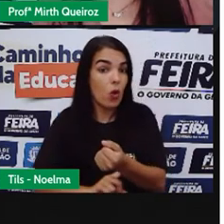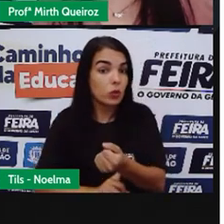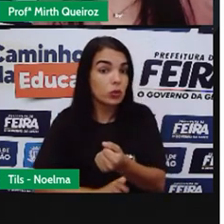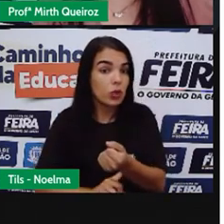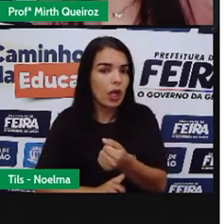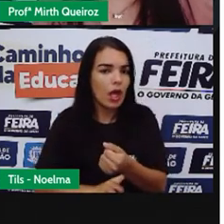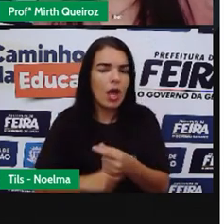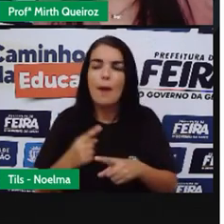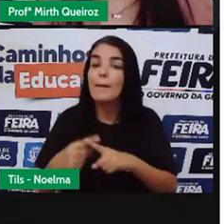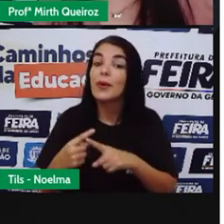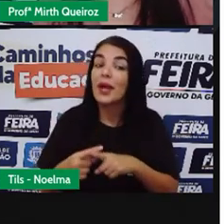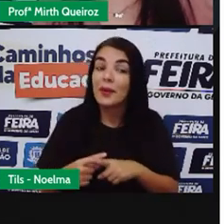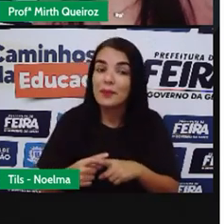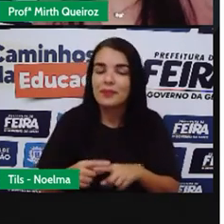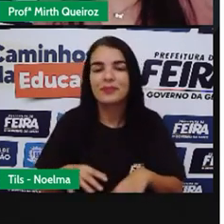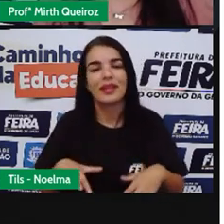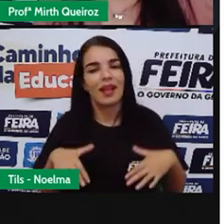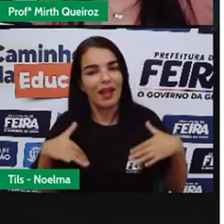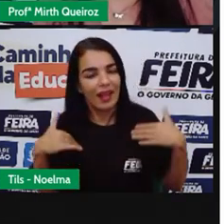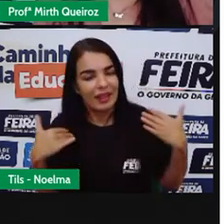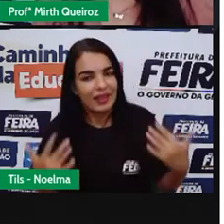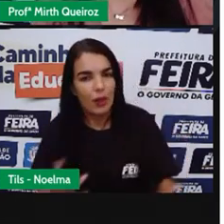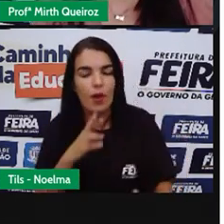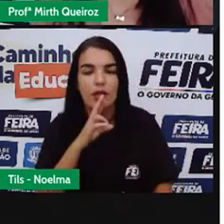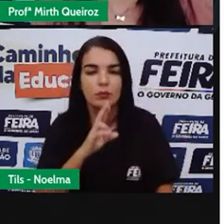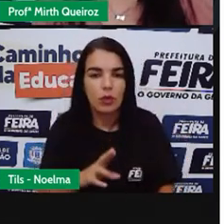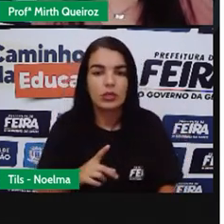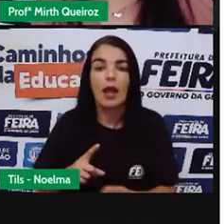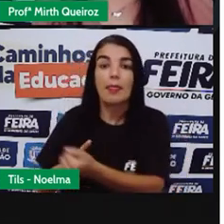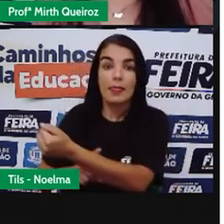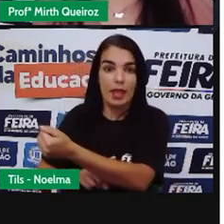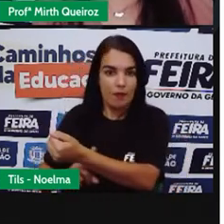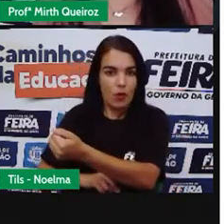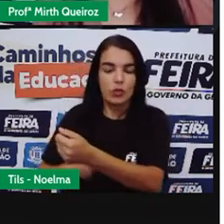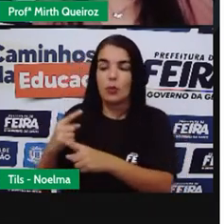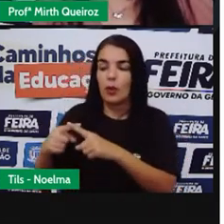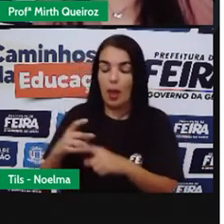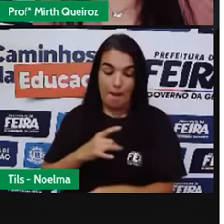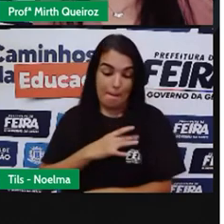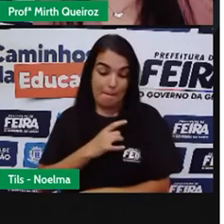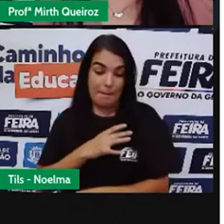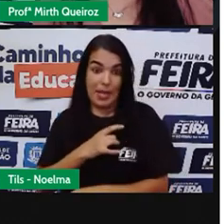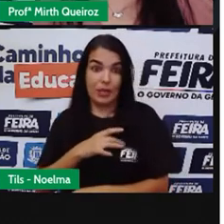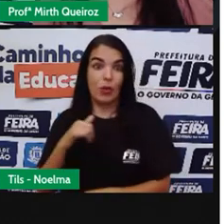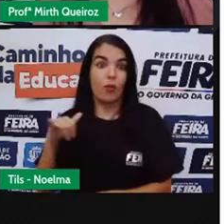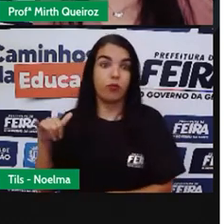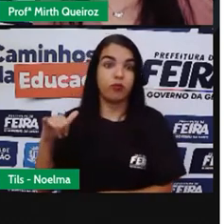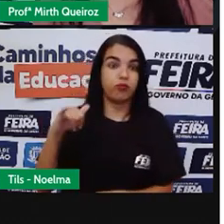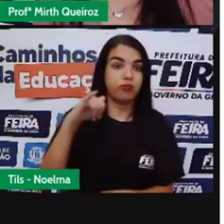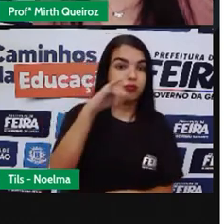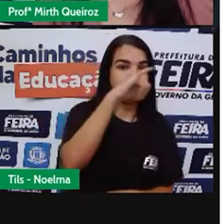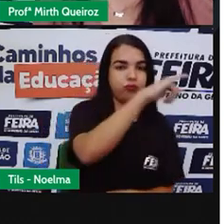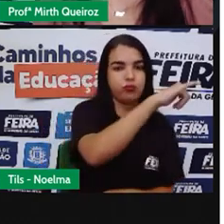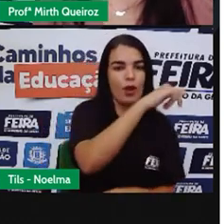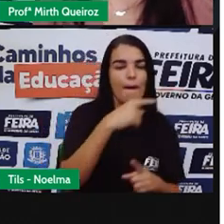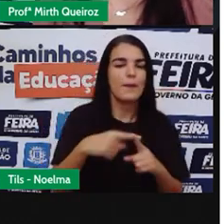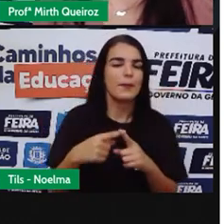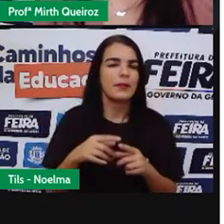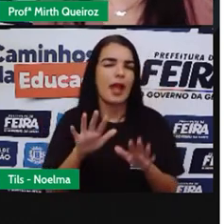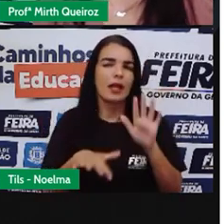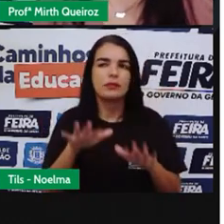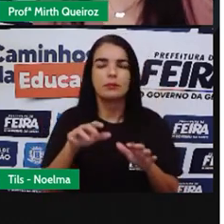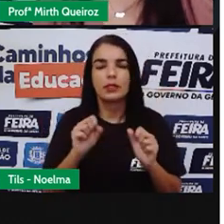Ele estava muito nervoso. Ele tem medo de avião, né? Talvez seja a primeira experiência dele ali